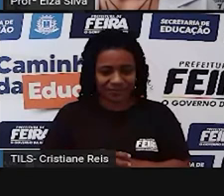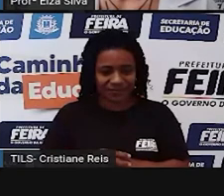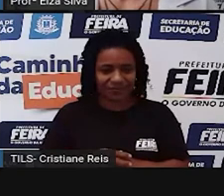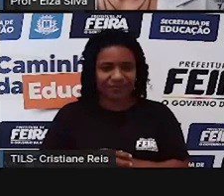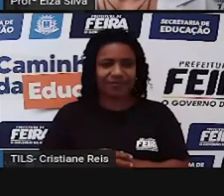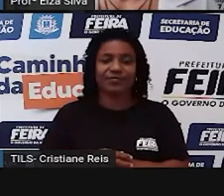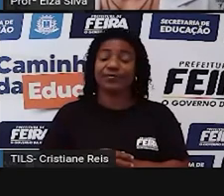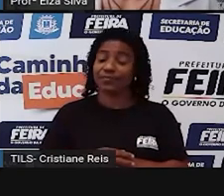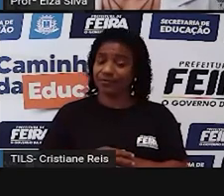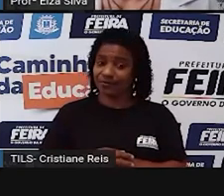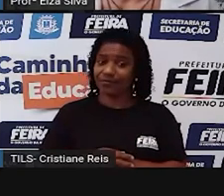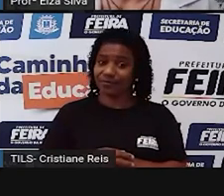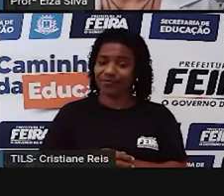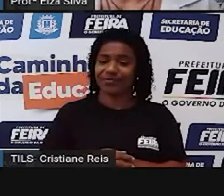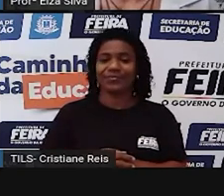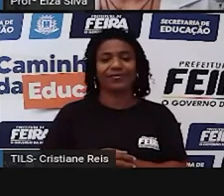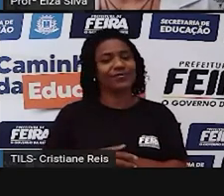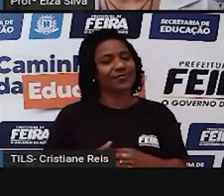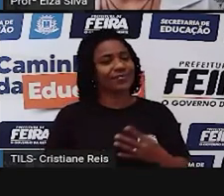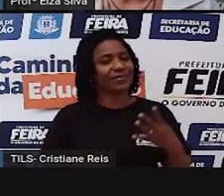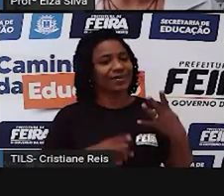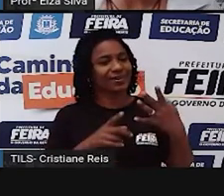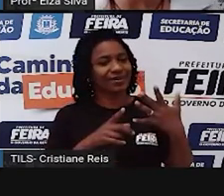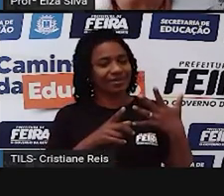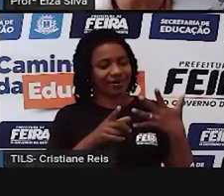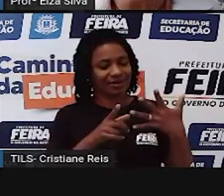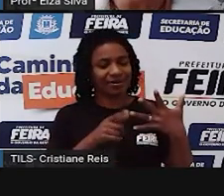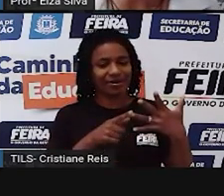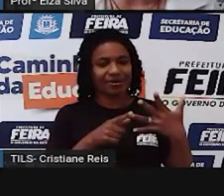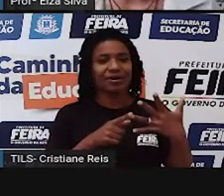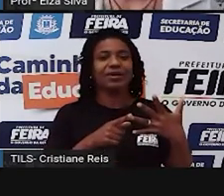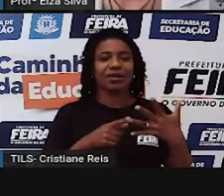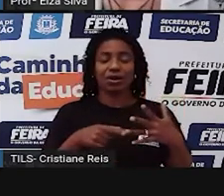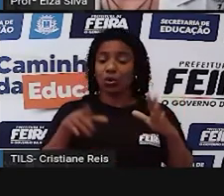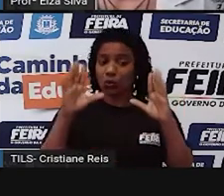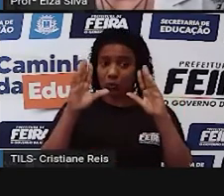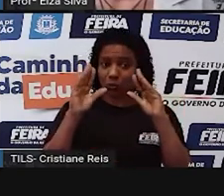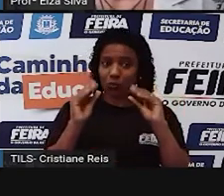Eu vi um jogo na TV noite passada.